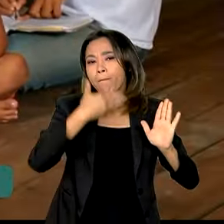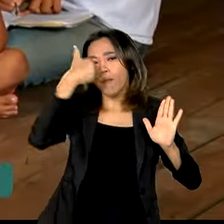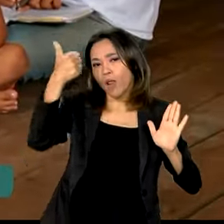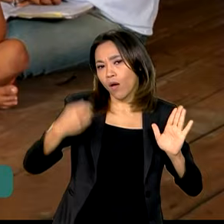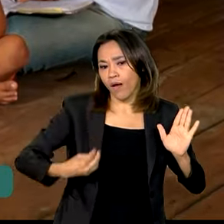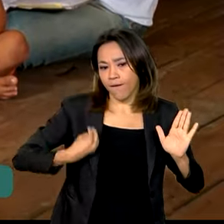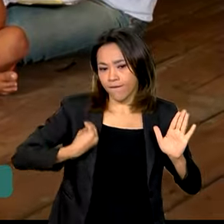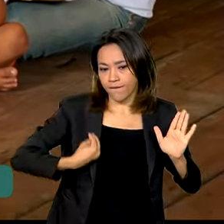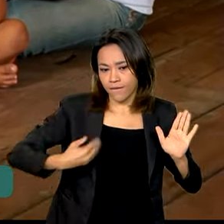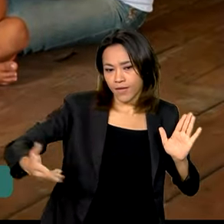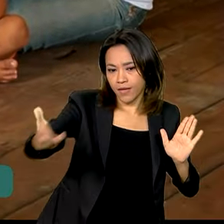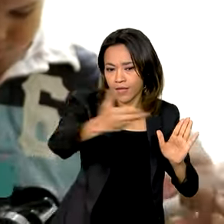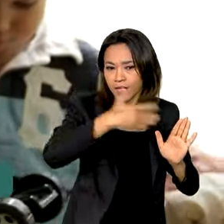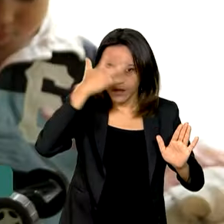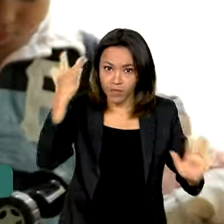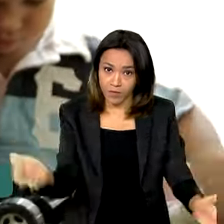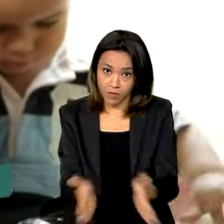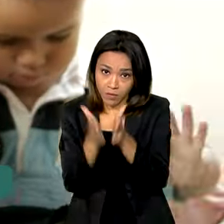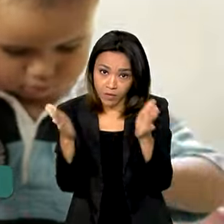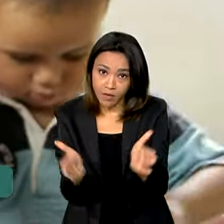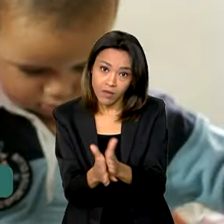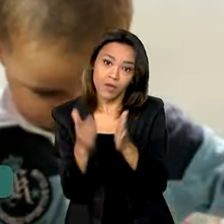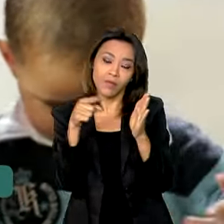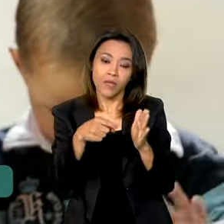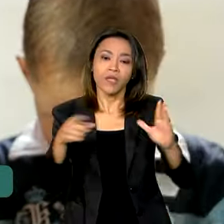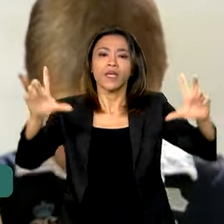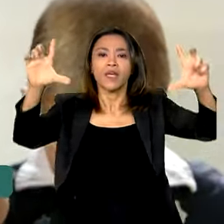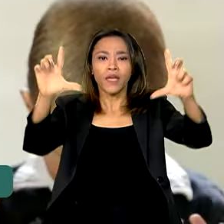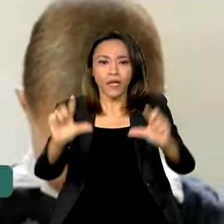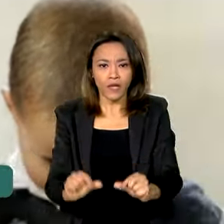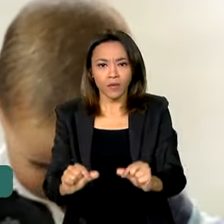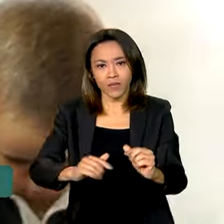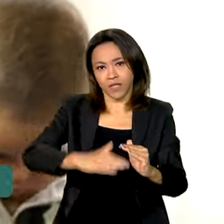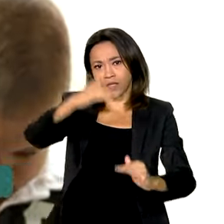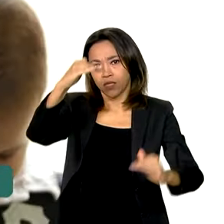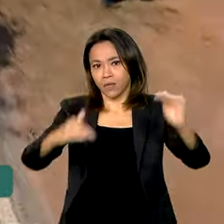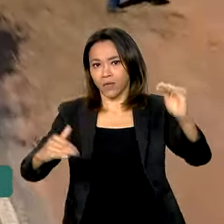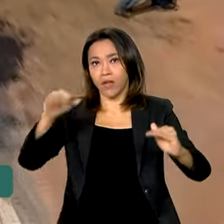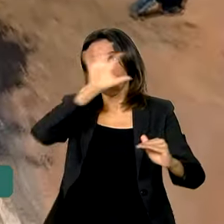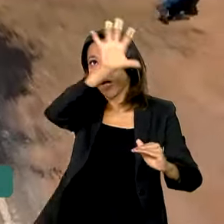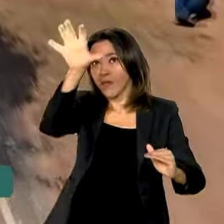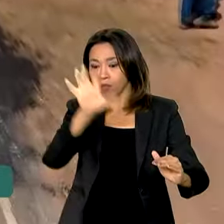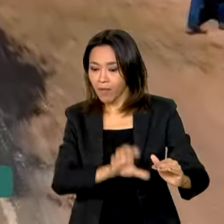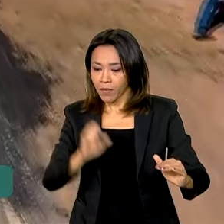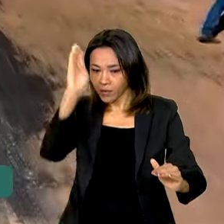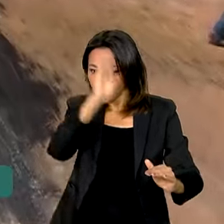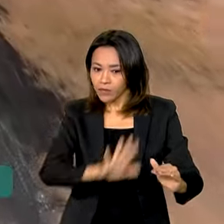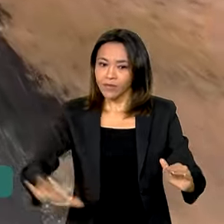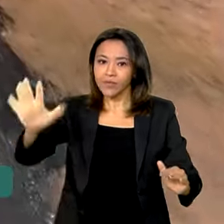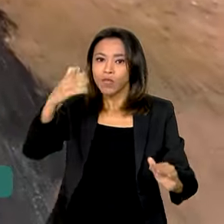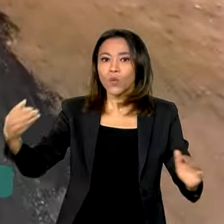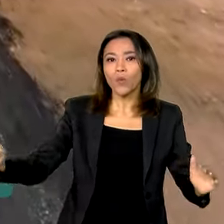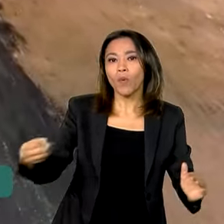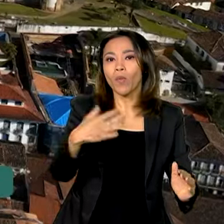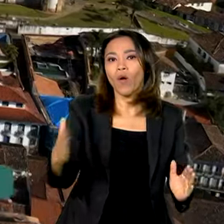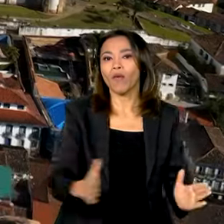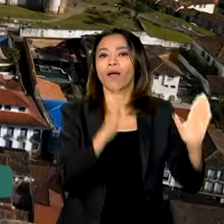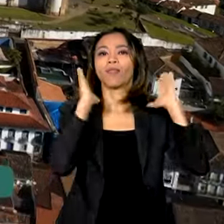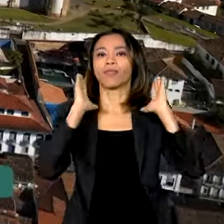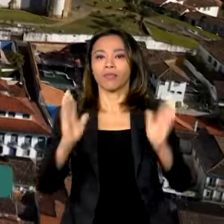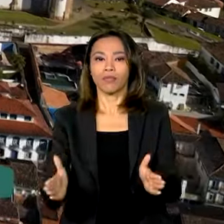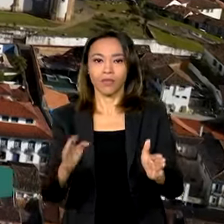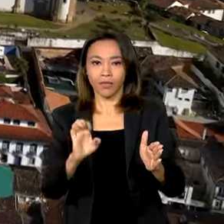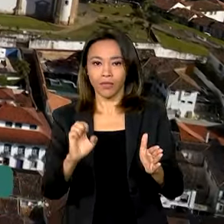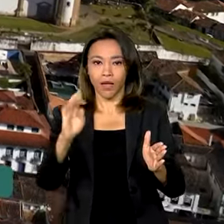brasileiros de baixa renda e reduzir as desigualdades regionais começou uma nova etapa. A